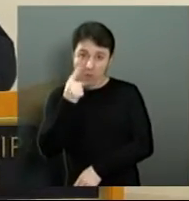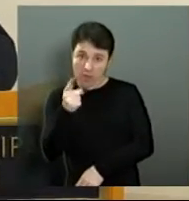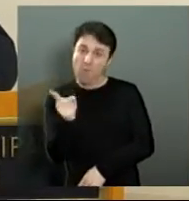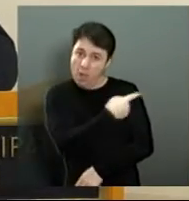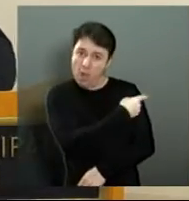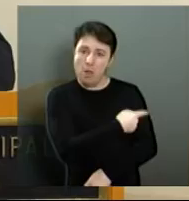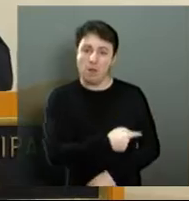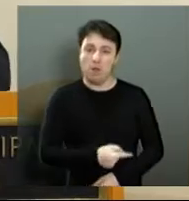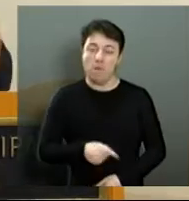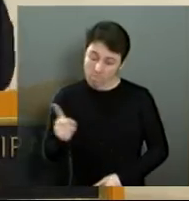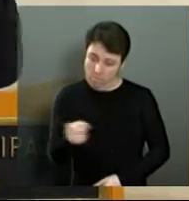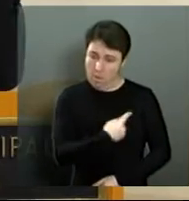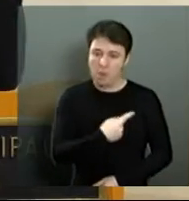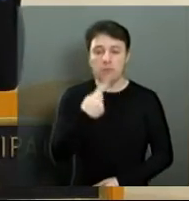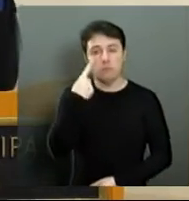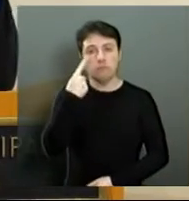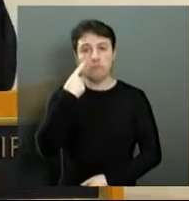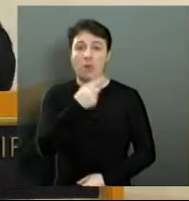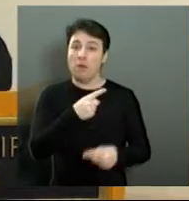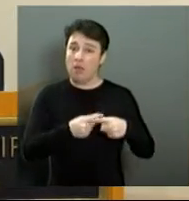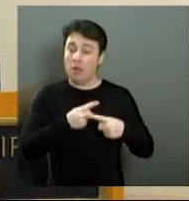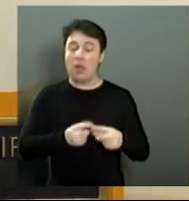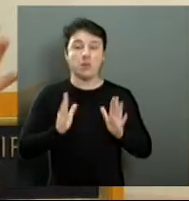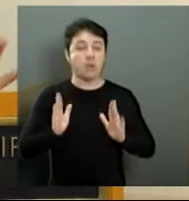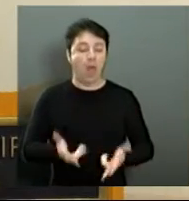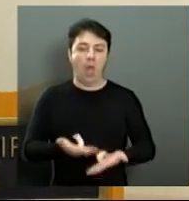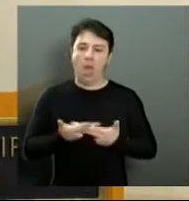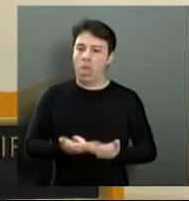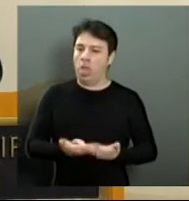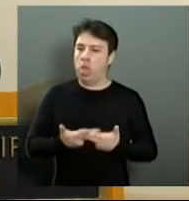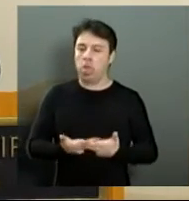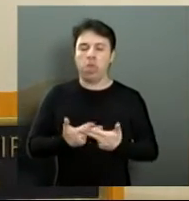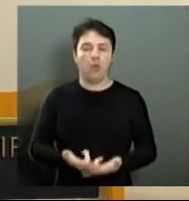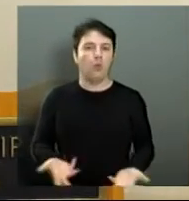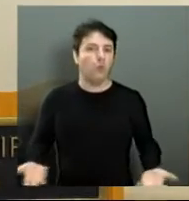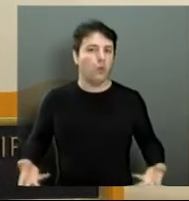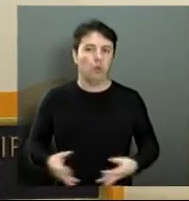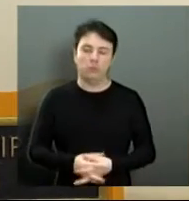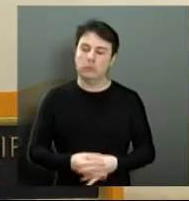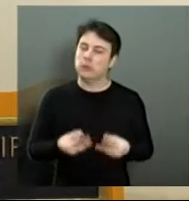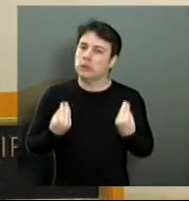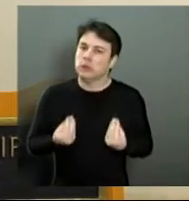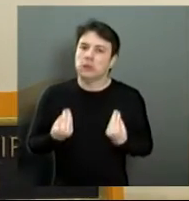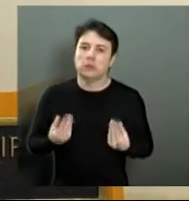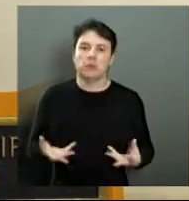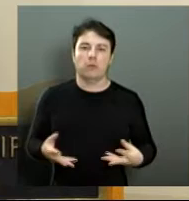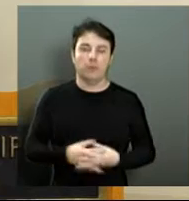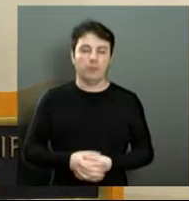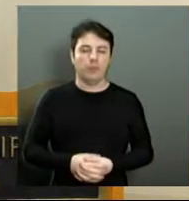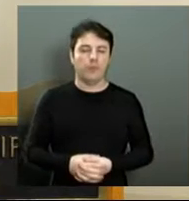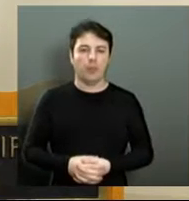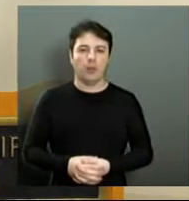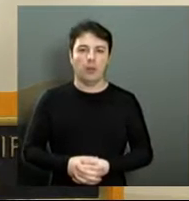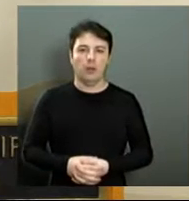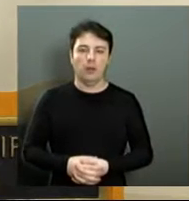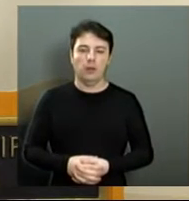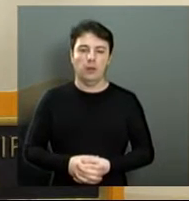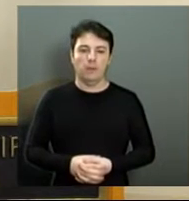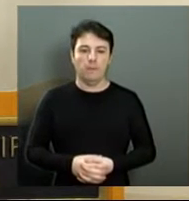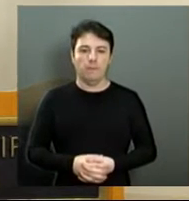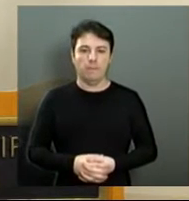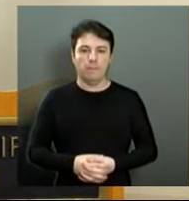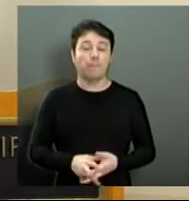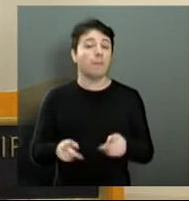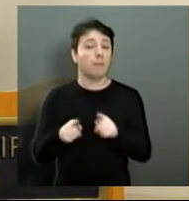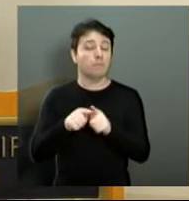Estou vendo que agora o pessoal vai perder a paciência naquele trânsito ali. Não, é impossível transitar ali. Outro detalhe importante também, sobre os